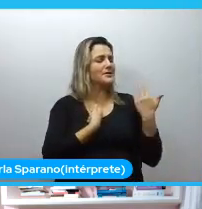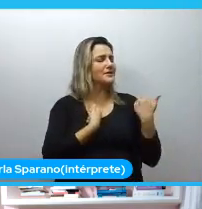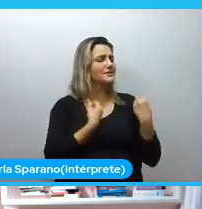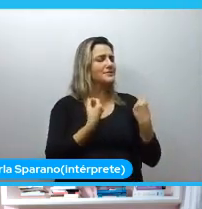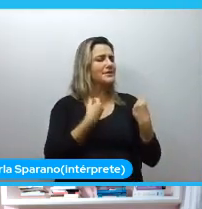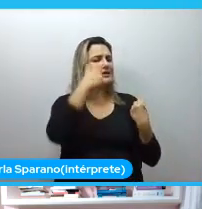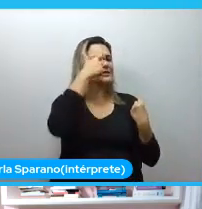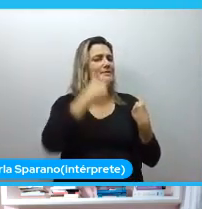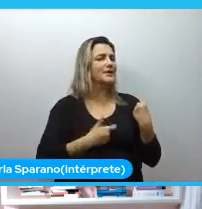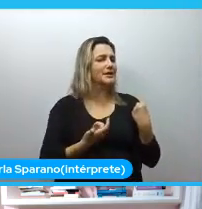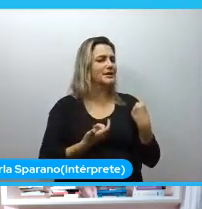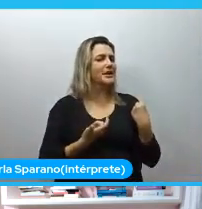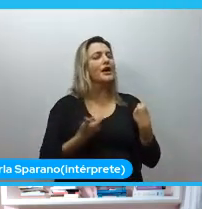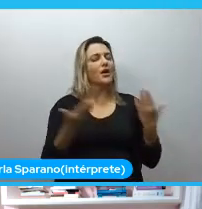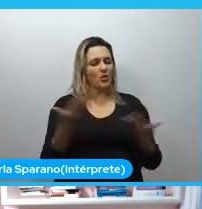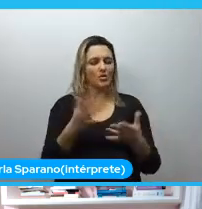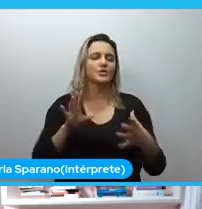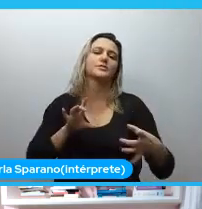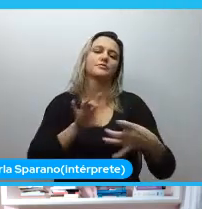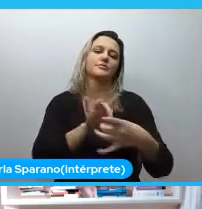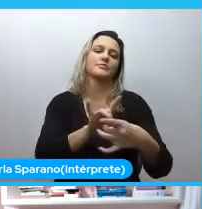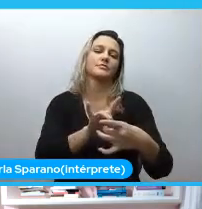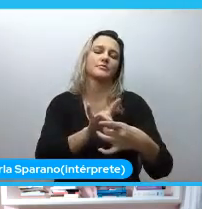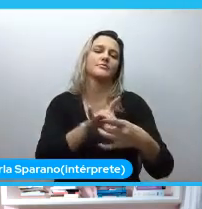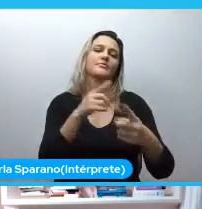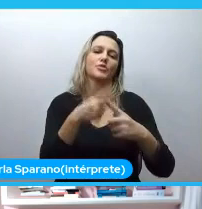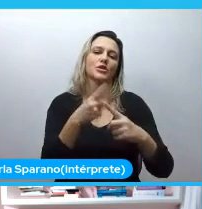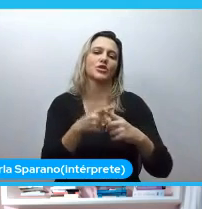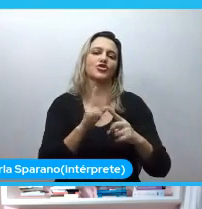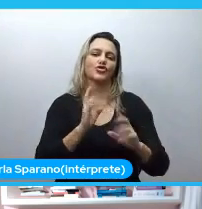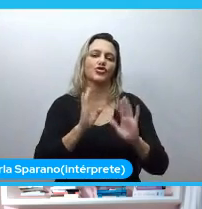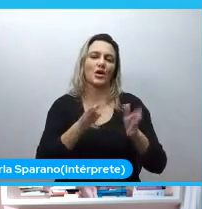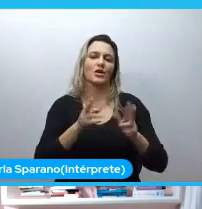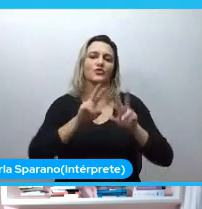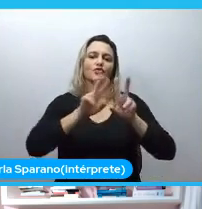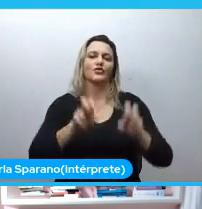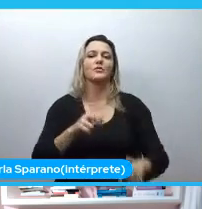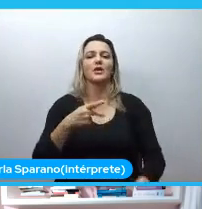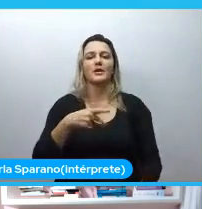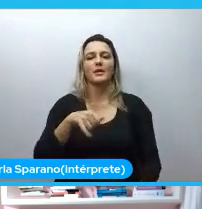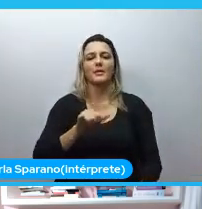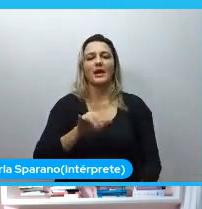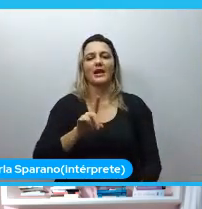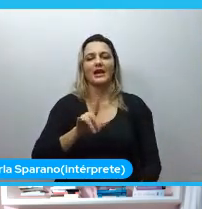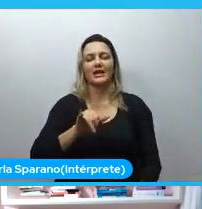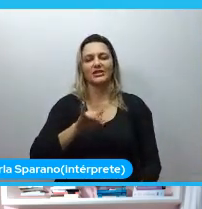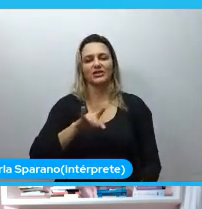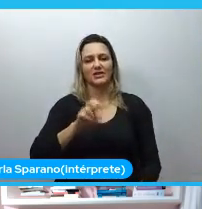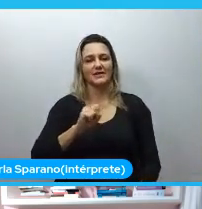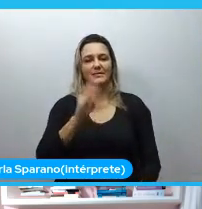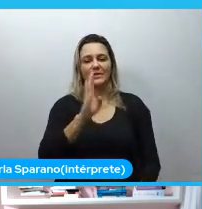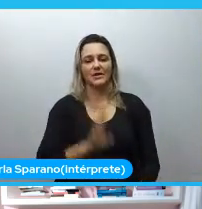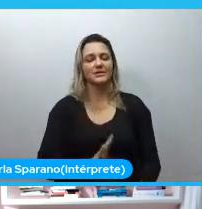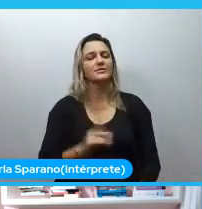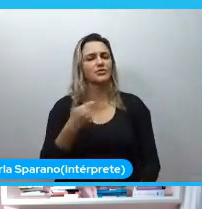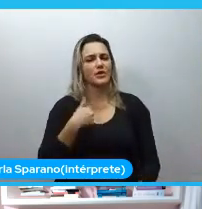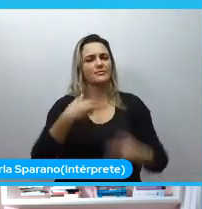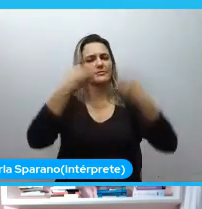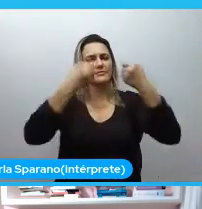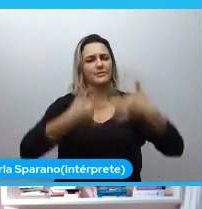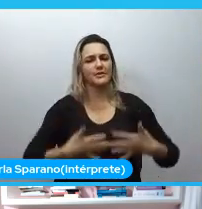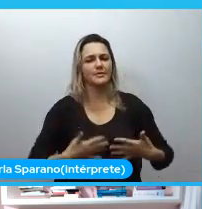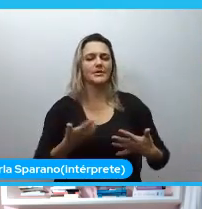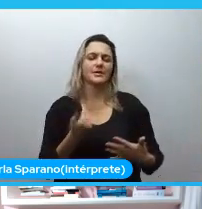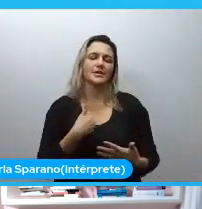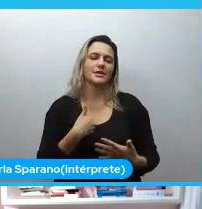apanhado geralzão do Pilates Brasil. Isso foi o que rolou lá no início. Eu tentei... Eu que eu